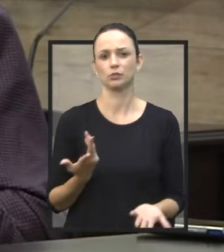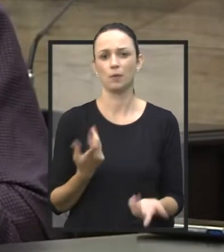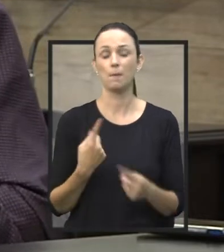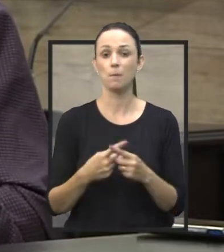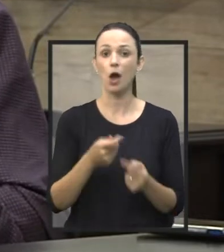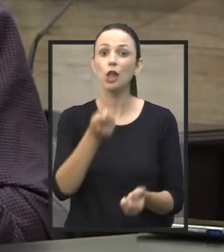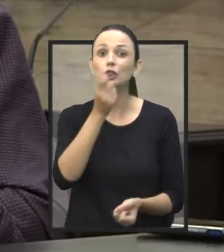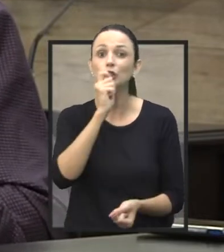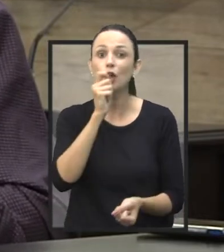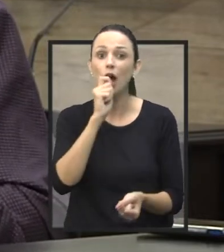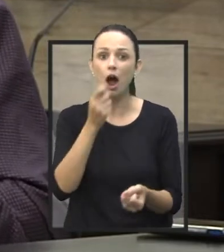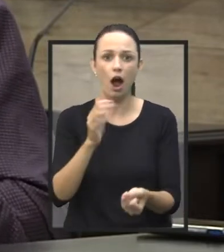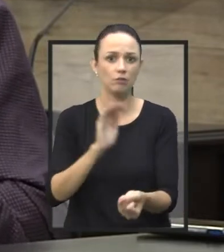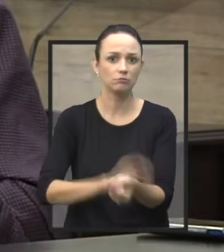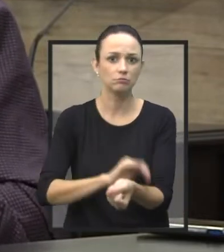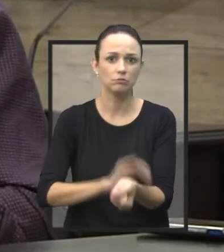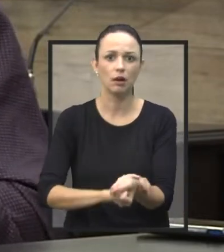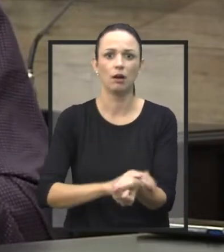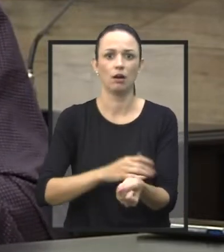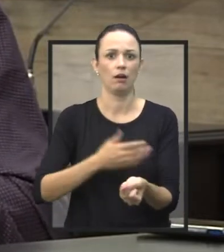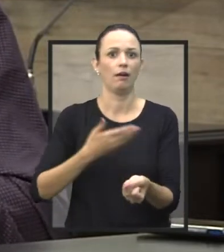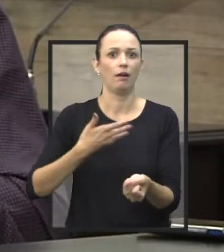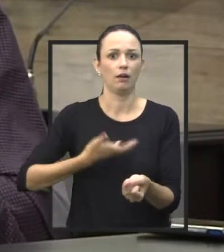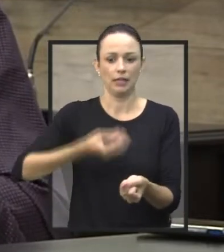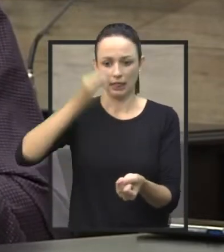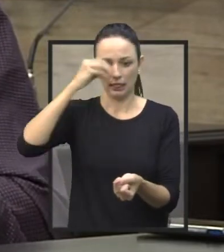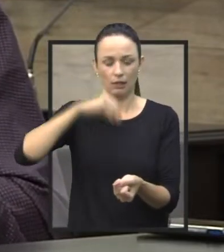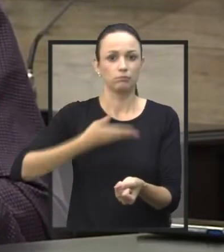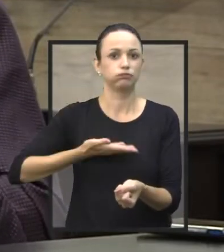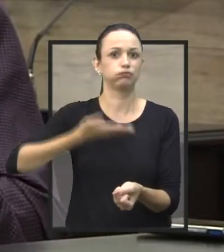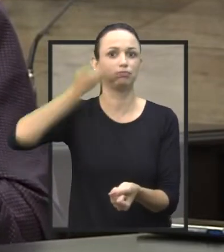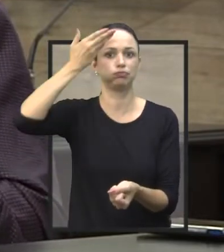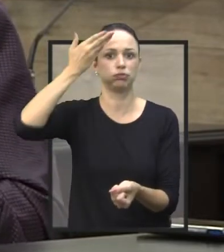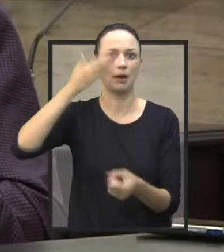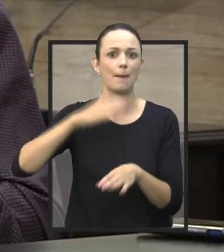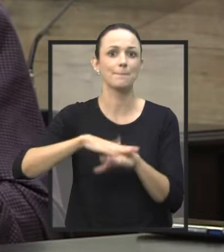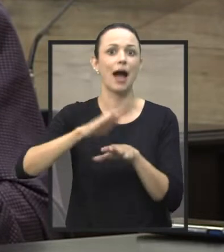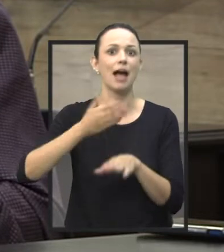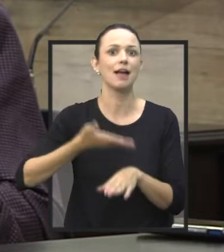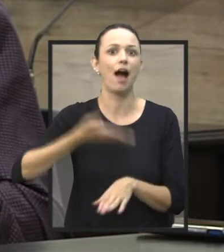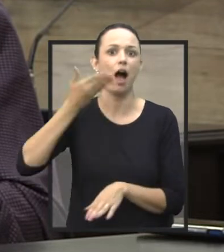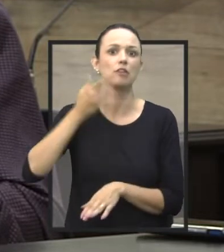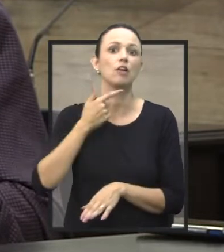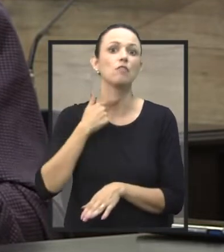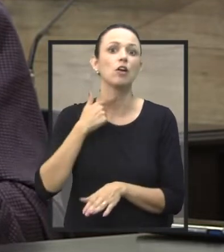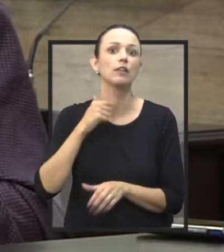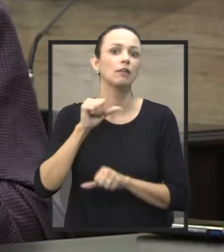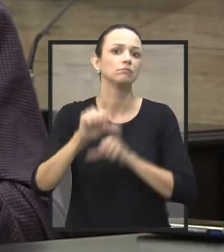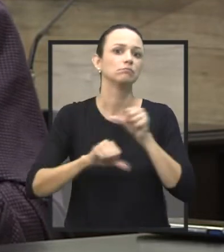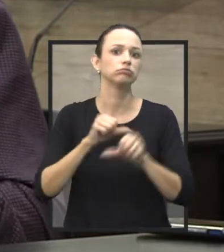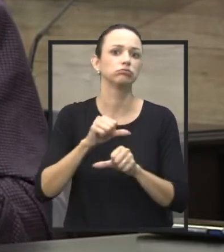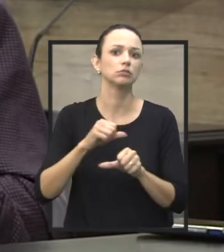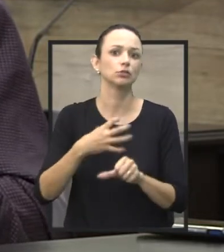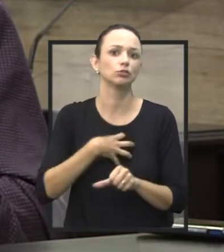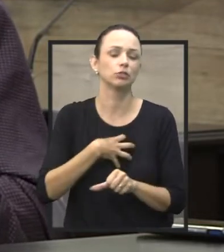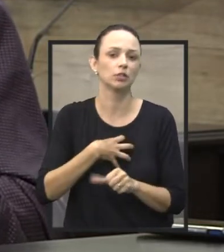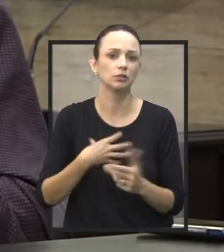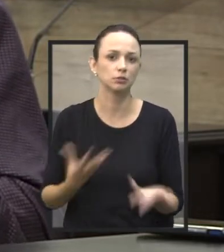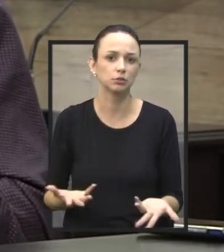vezes fala mais alto, o álcool fala mais alto do que a própria vontade. Agora ele está em situação de rua,